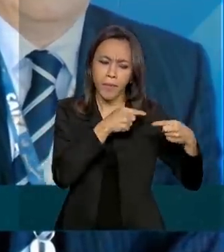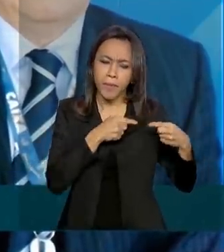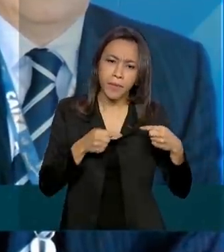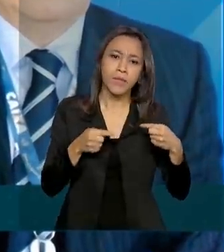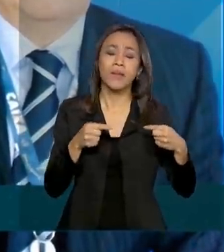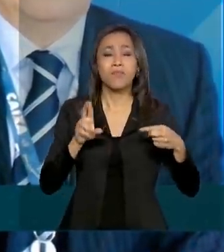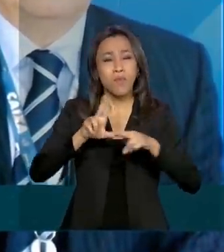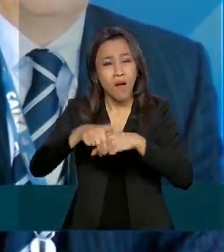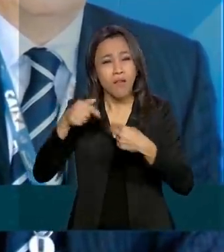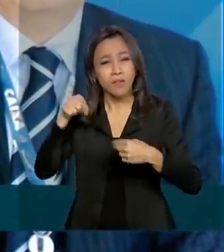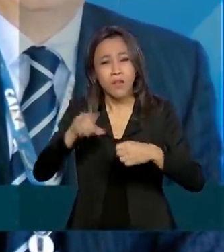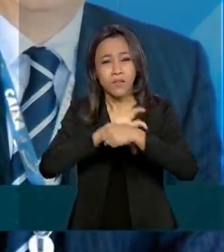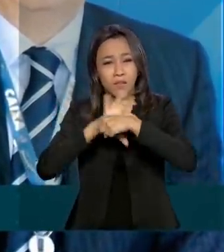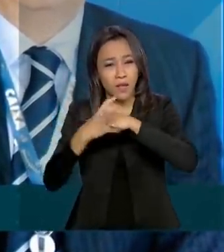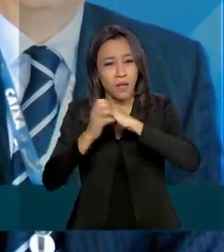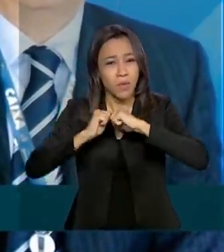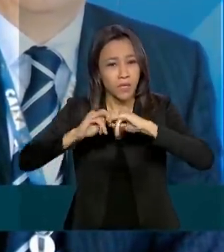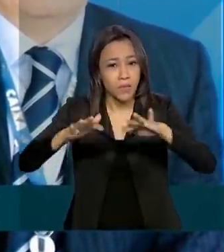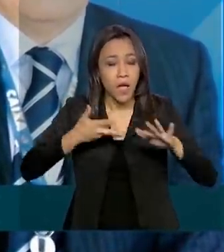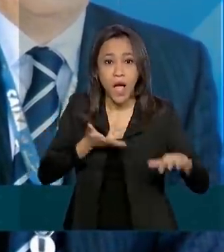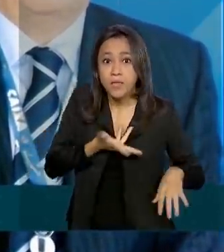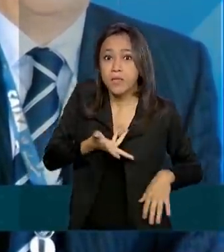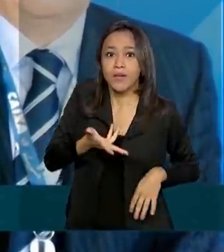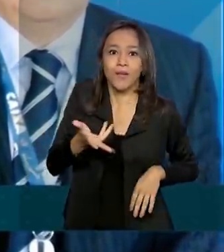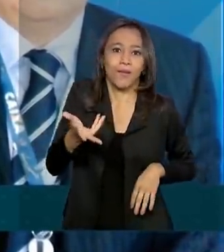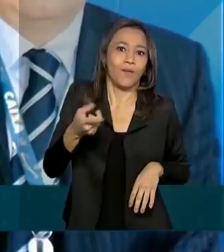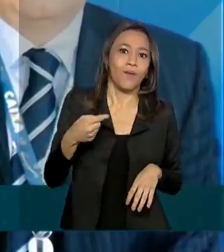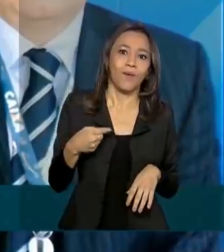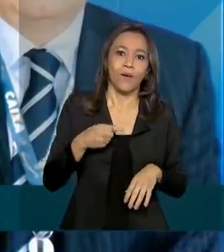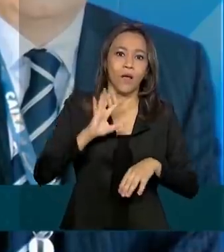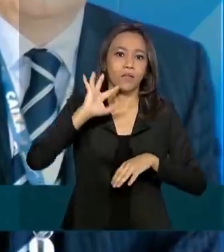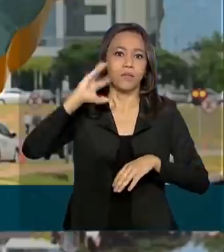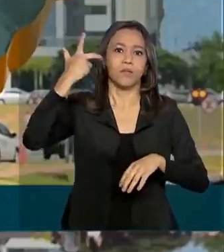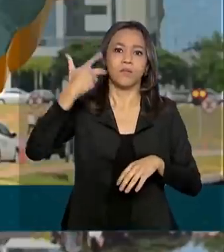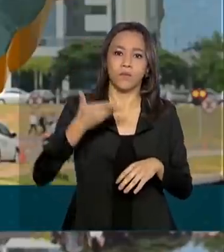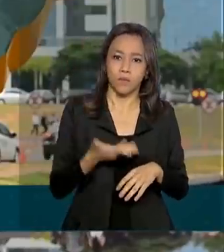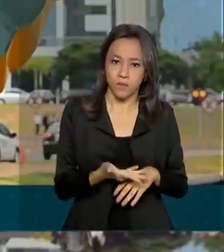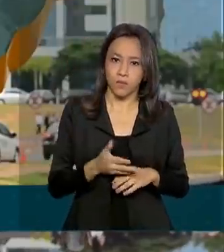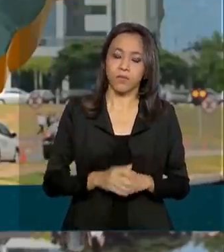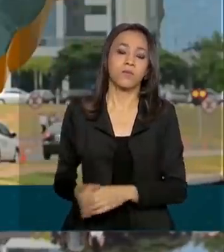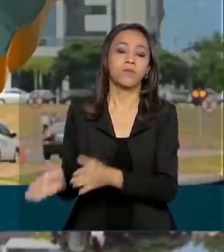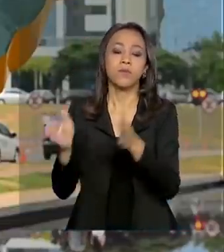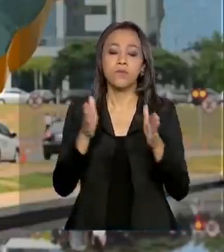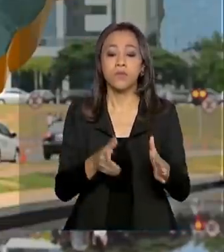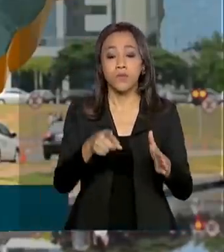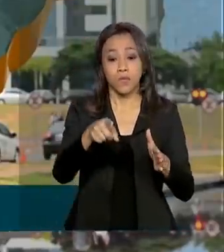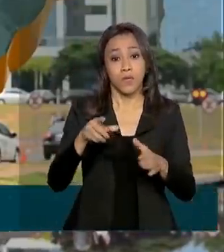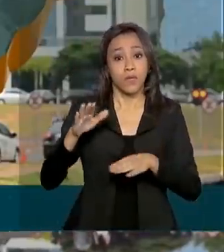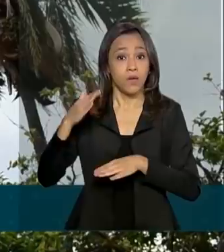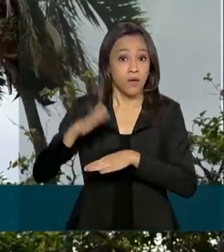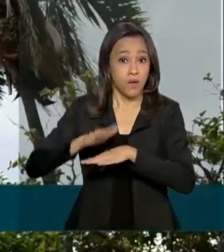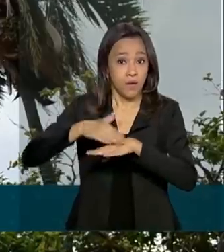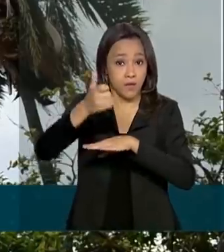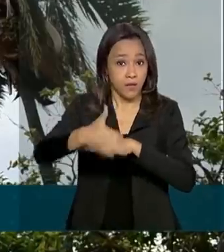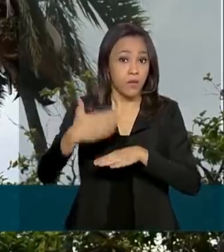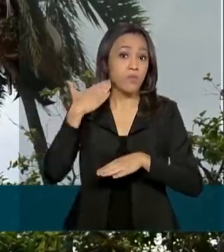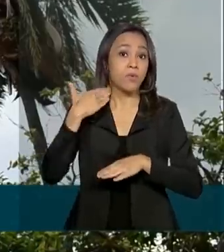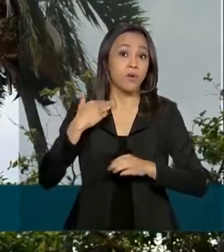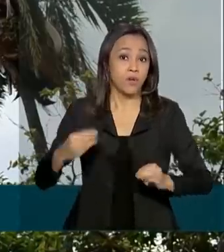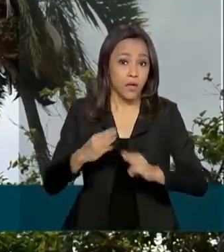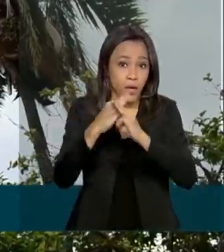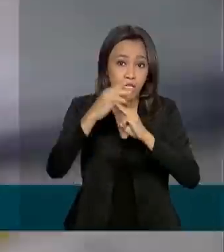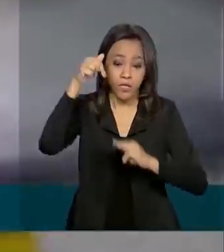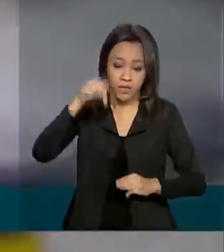pandemia acabou acelerando tomadas de decisões. De acordo com a Caixa Econômica, somente